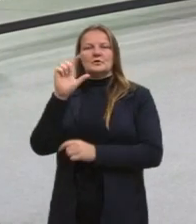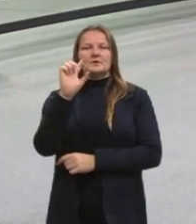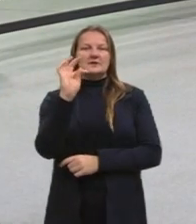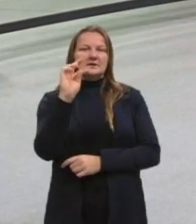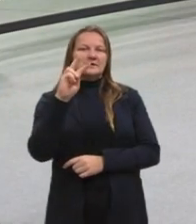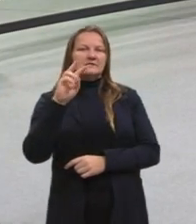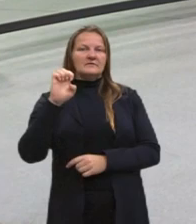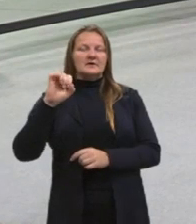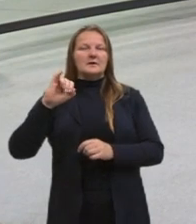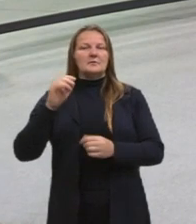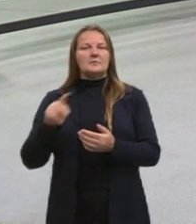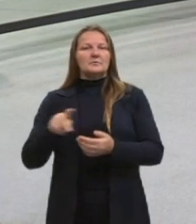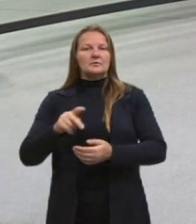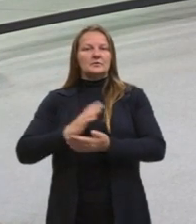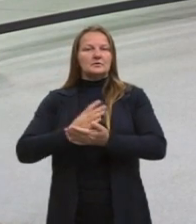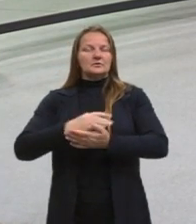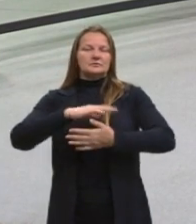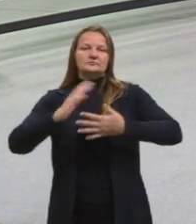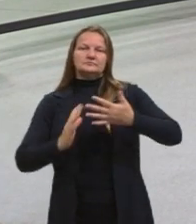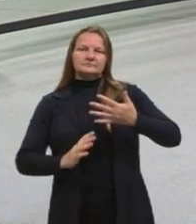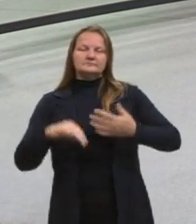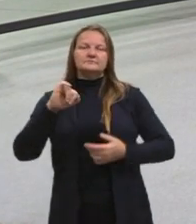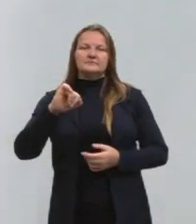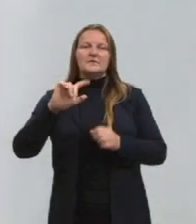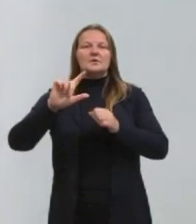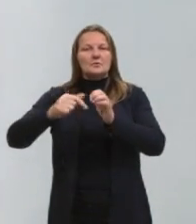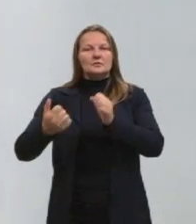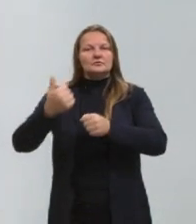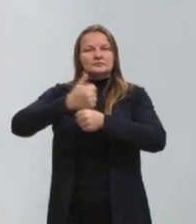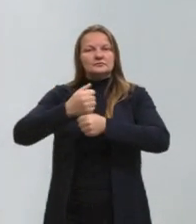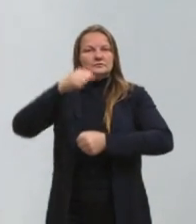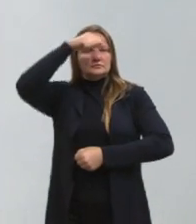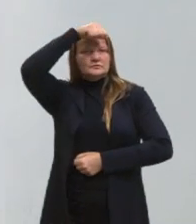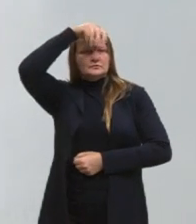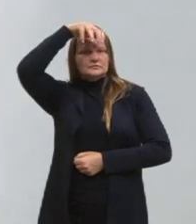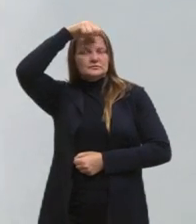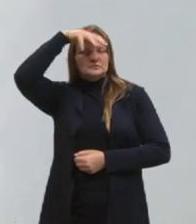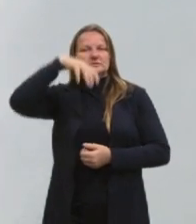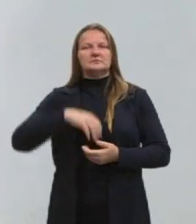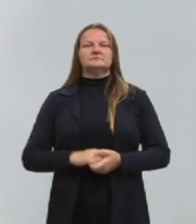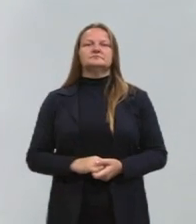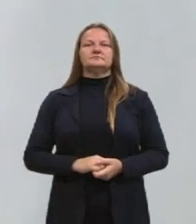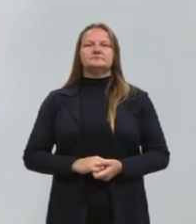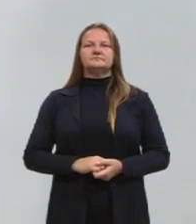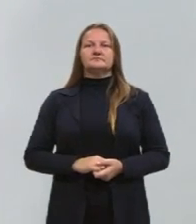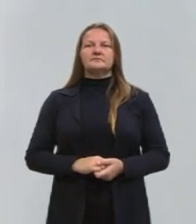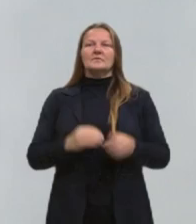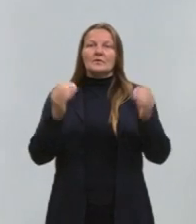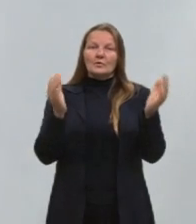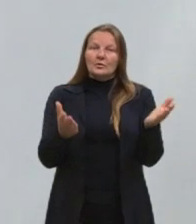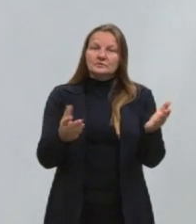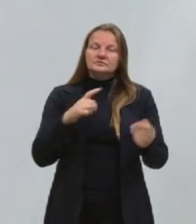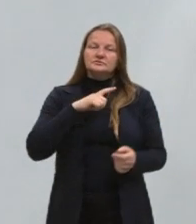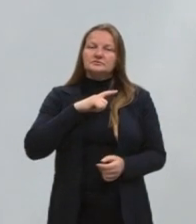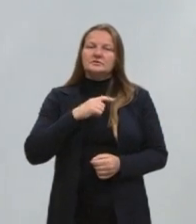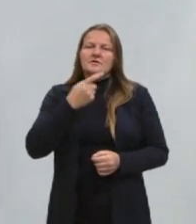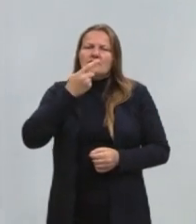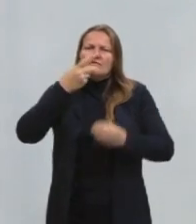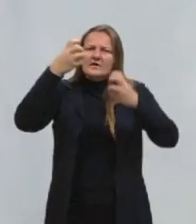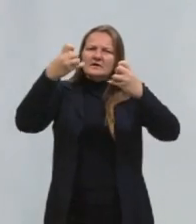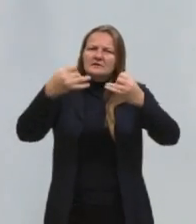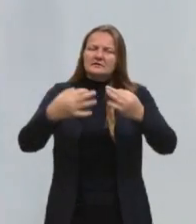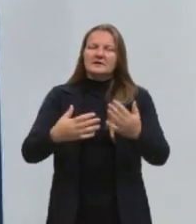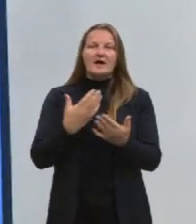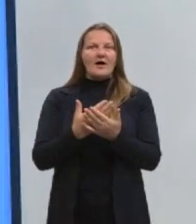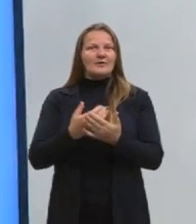cantinho, a professora intérprete Lucimeia e depois a professora intérprete Susana. E hoje a gente vai falar na nossa aula